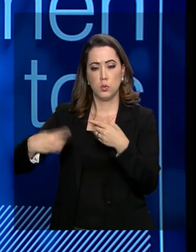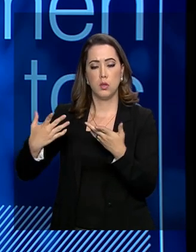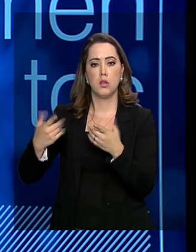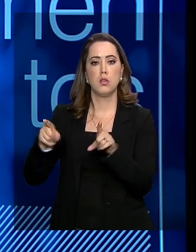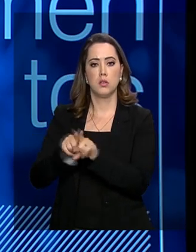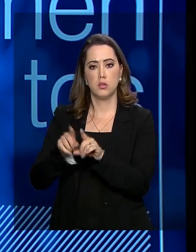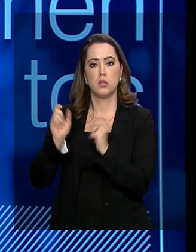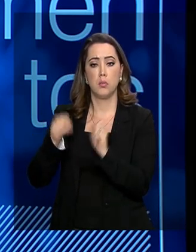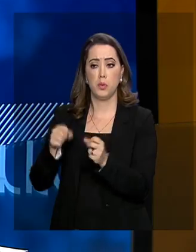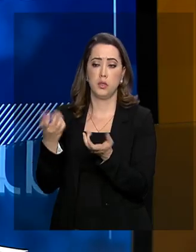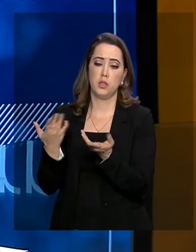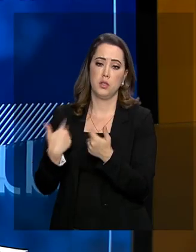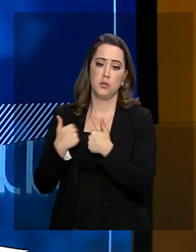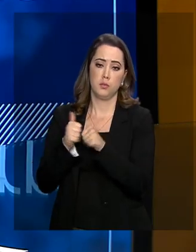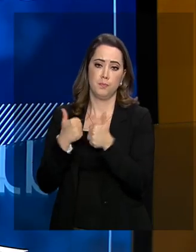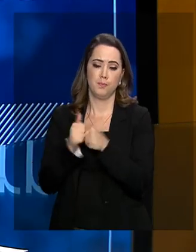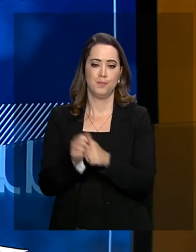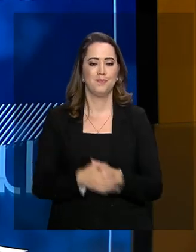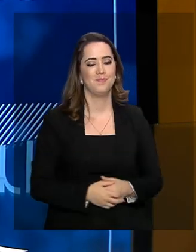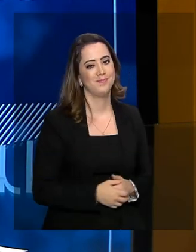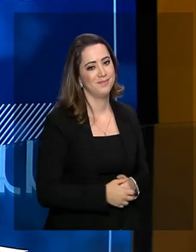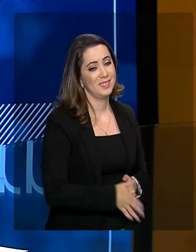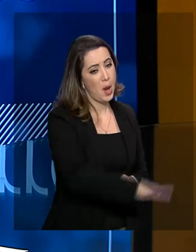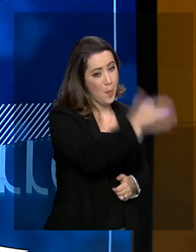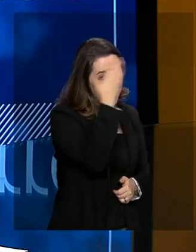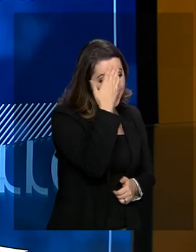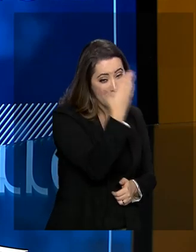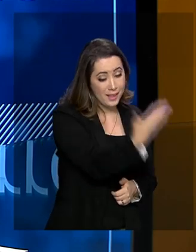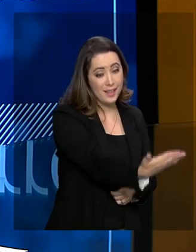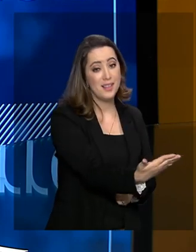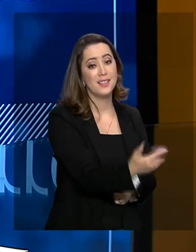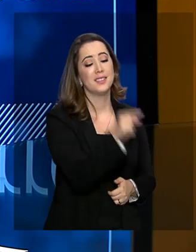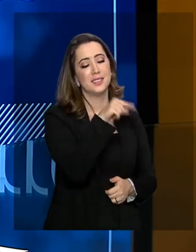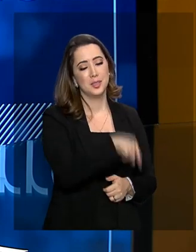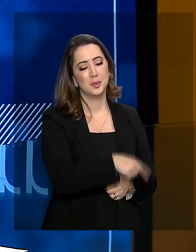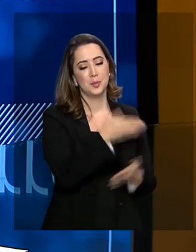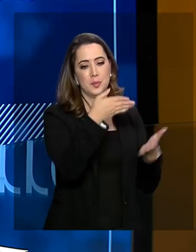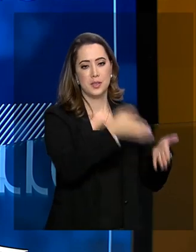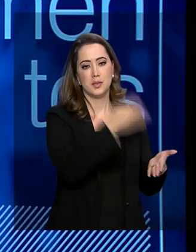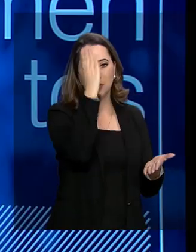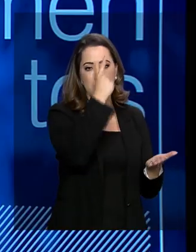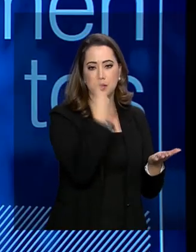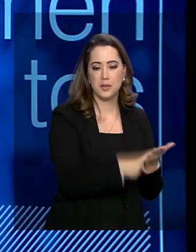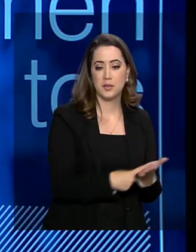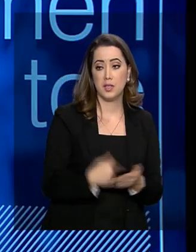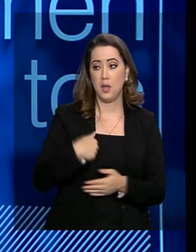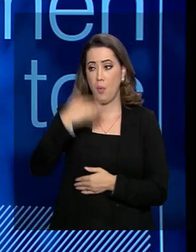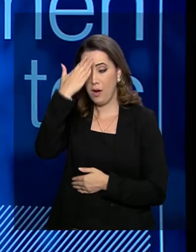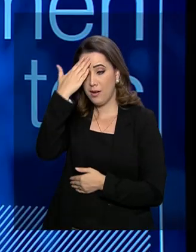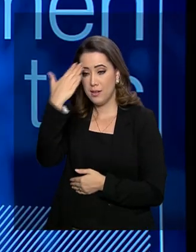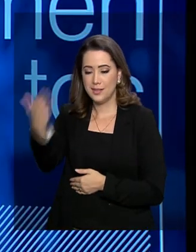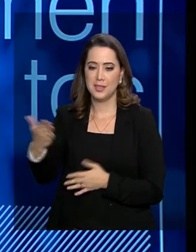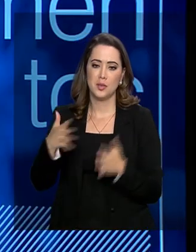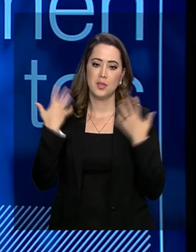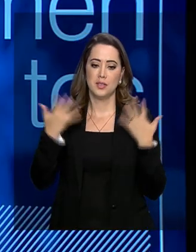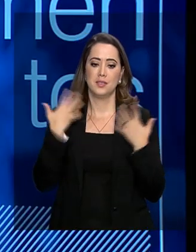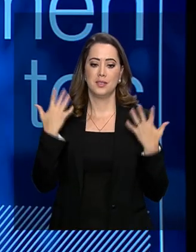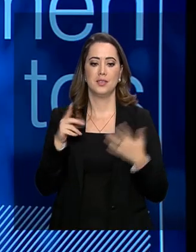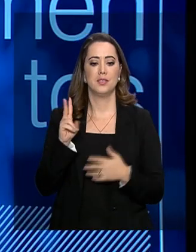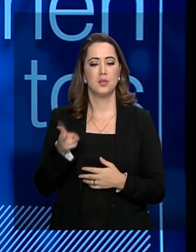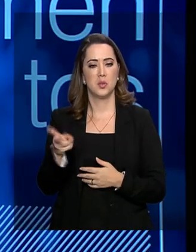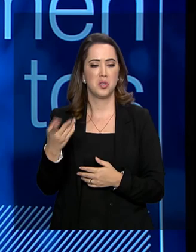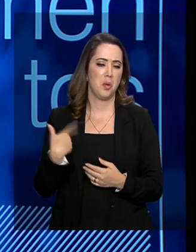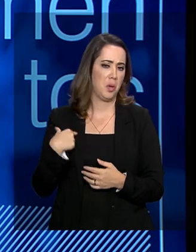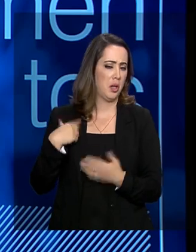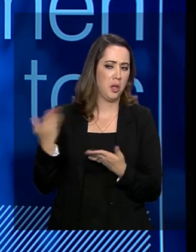infraestrutura na América Latina. Secretário, muito obrigado pela participação aqui no Brasil em Pauta. Paulo, agradeço, é uma alegria. Estou sempre